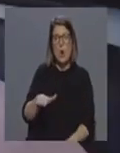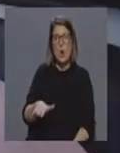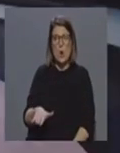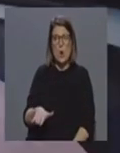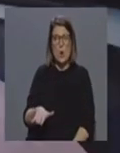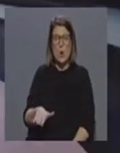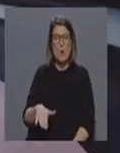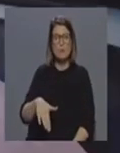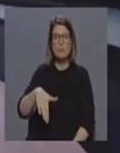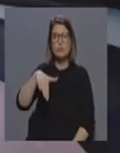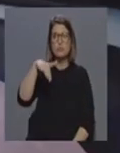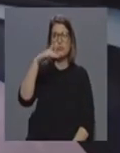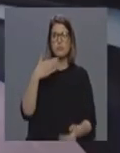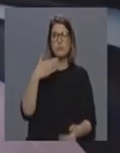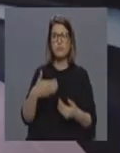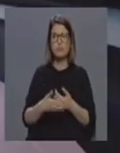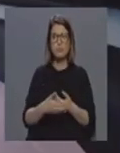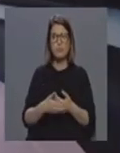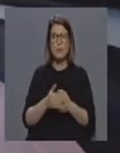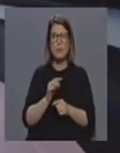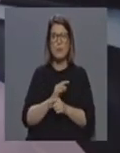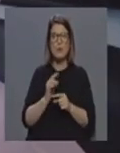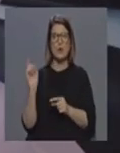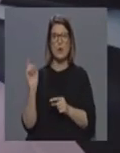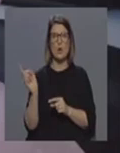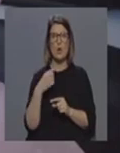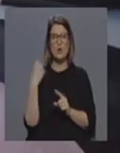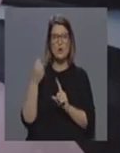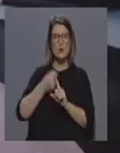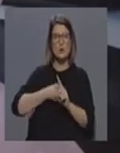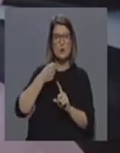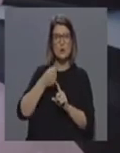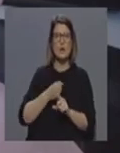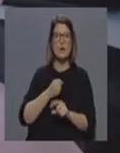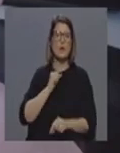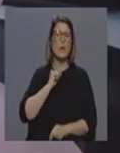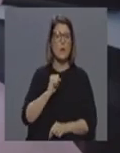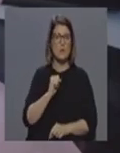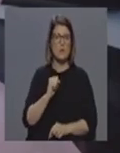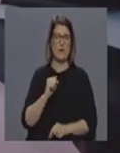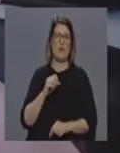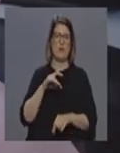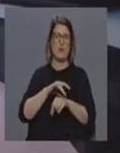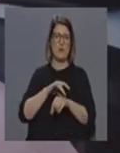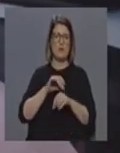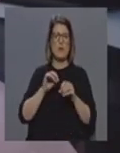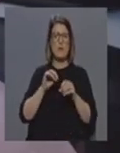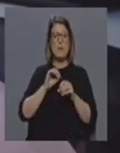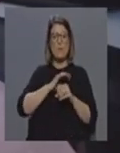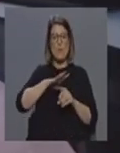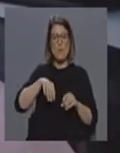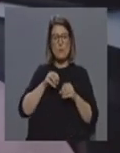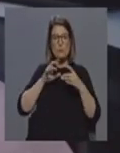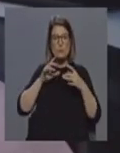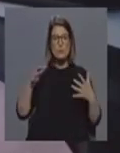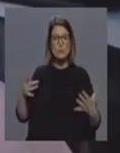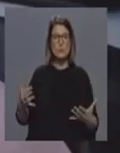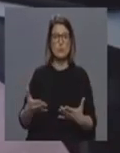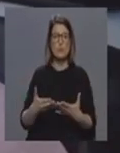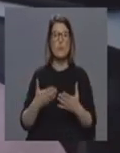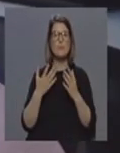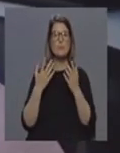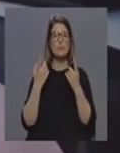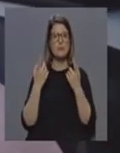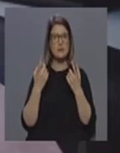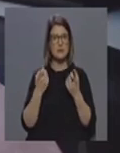idoso, porque nós estamos todos na luta para uma pandemia. É necessário, e isto tem sido vinculado pelos meios